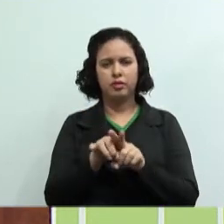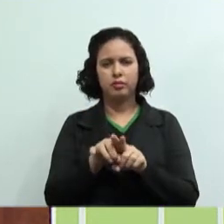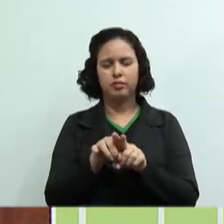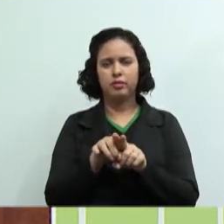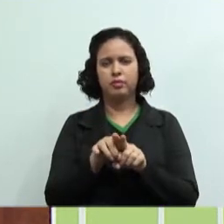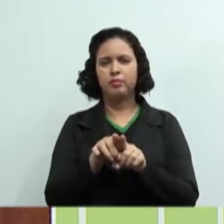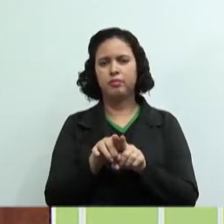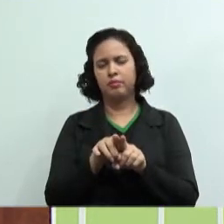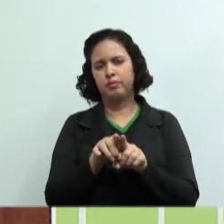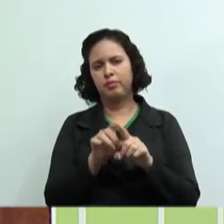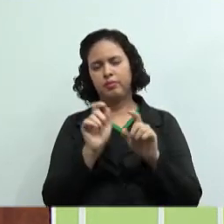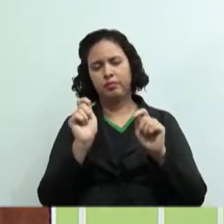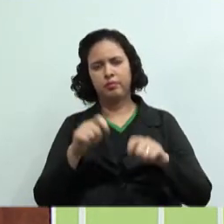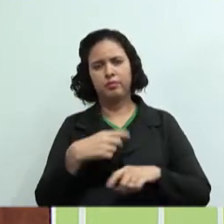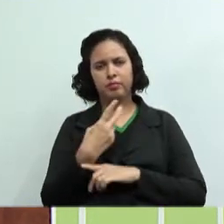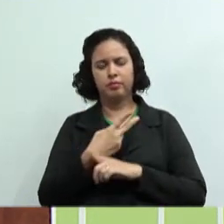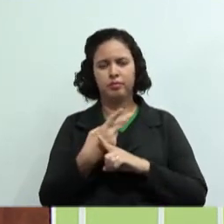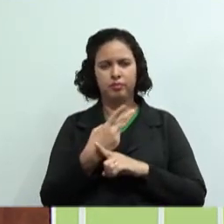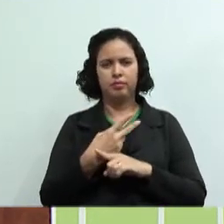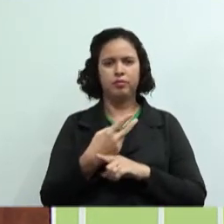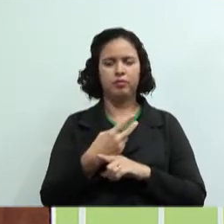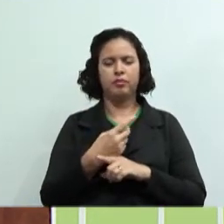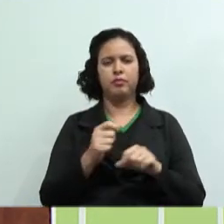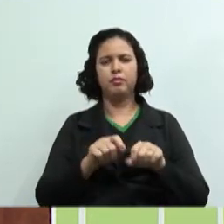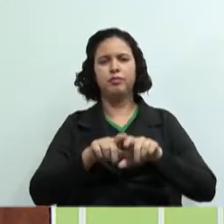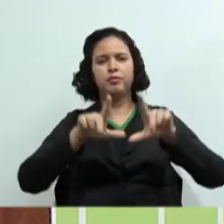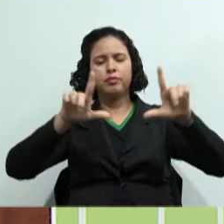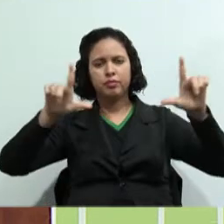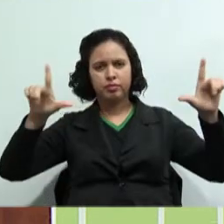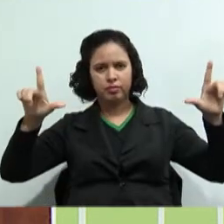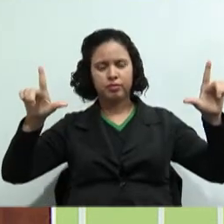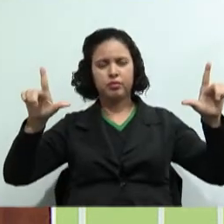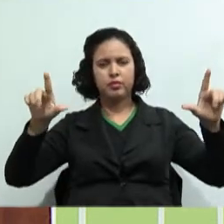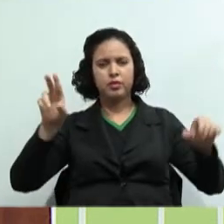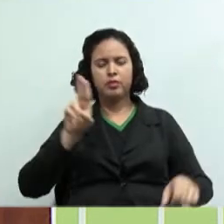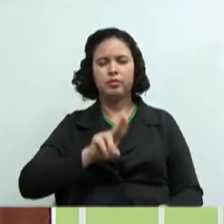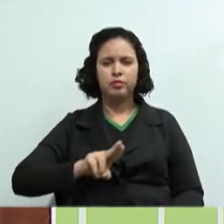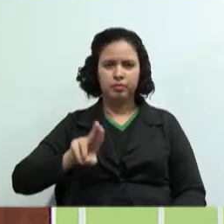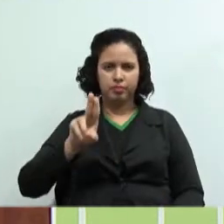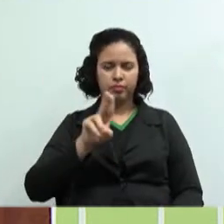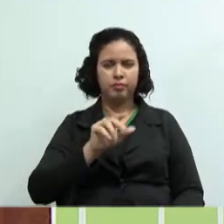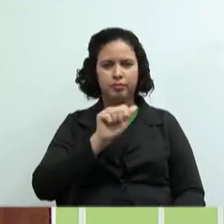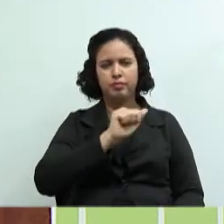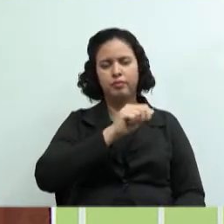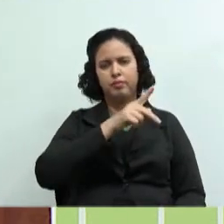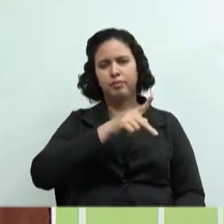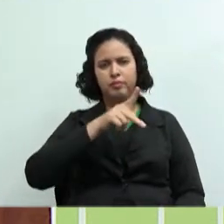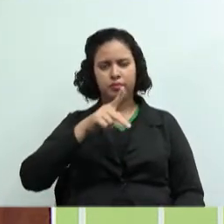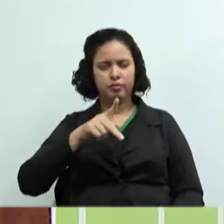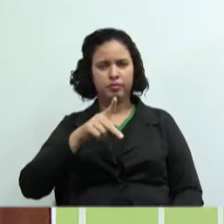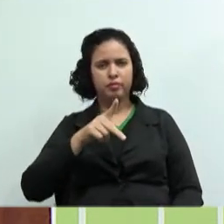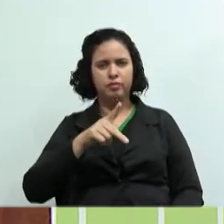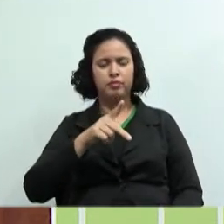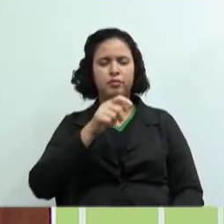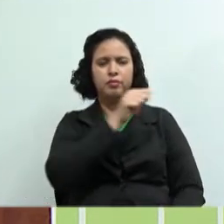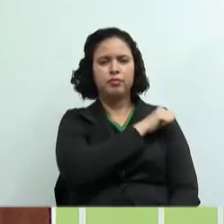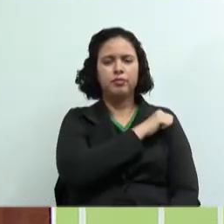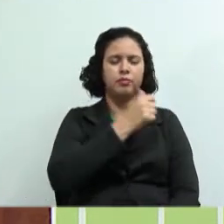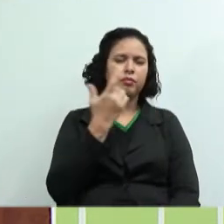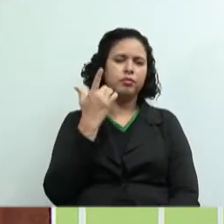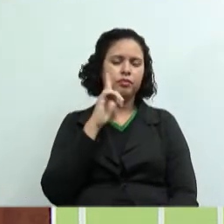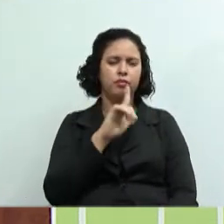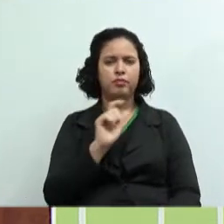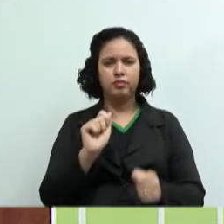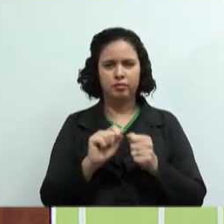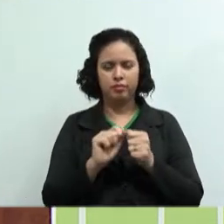ir no YouTube e procurar. Então é só ir lá no mural, através do aplicativo, os alunos conseguem assistir a aula 1, 2